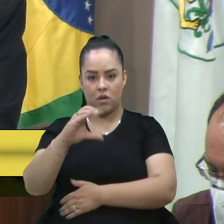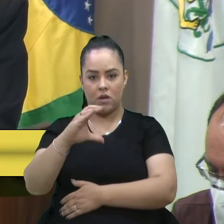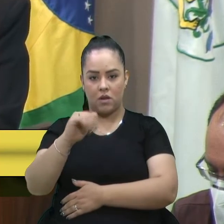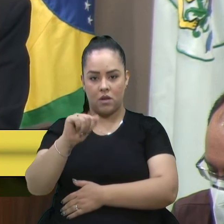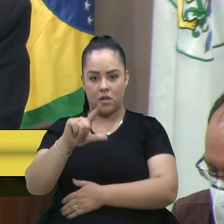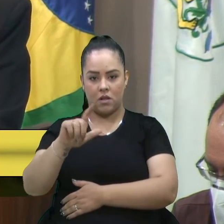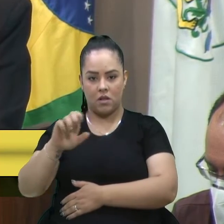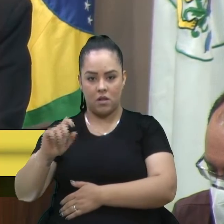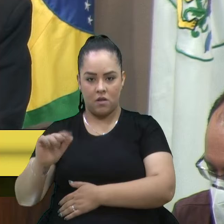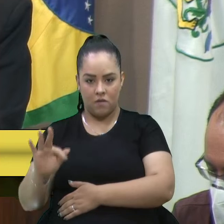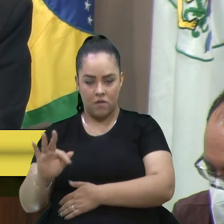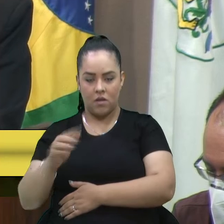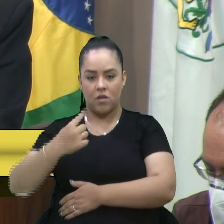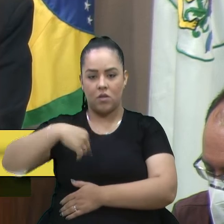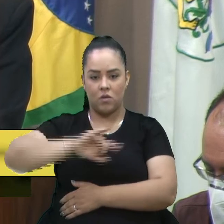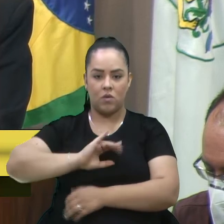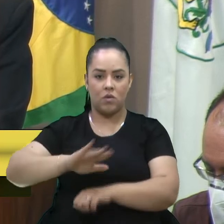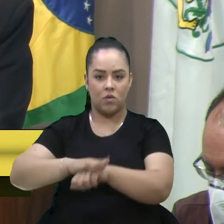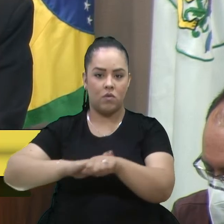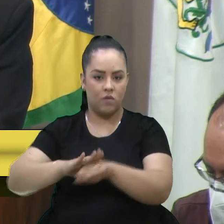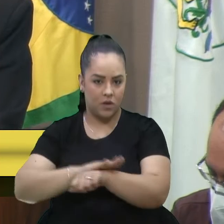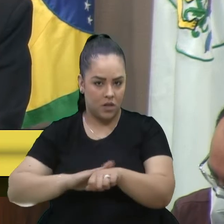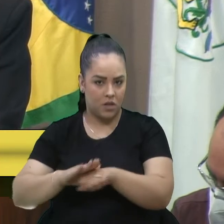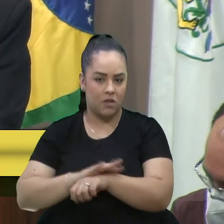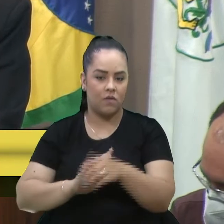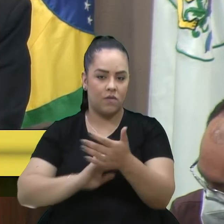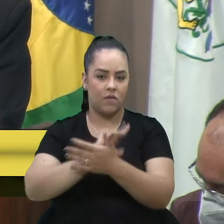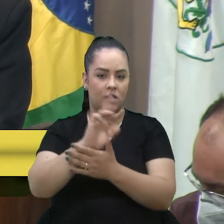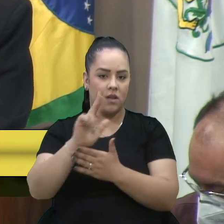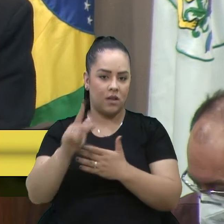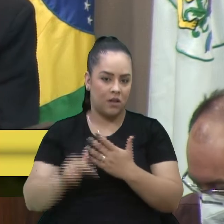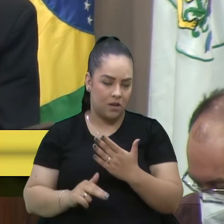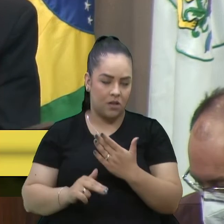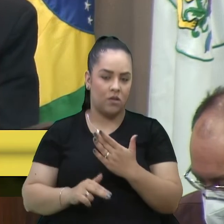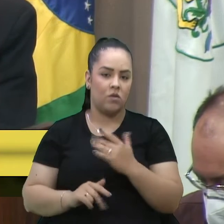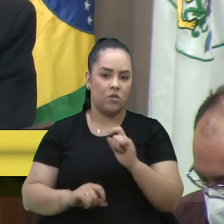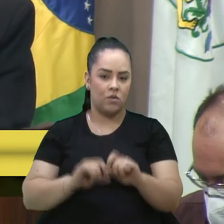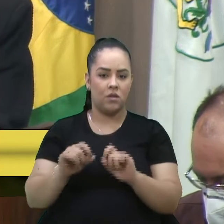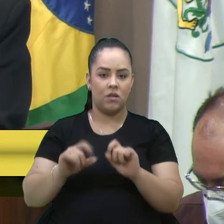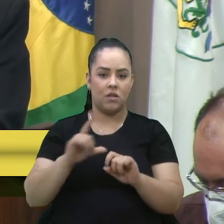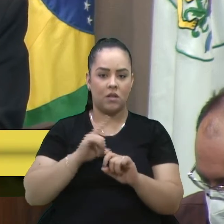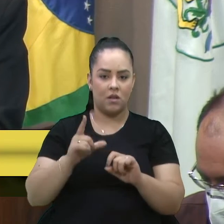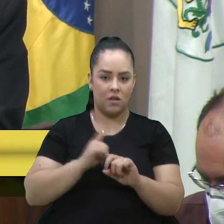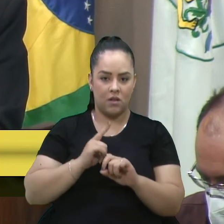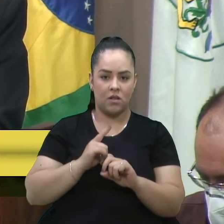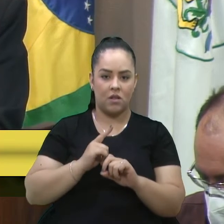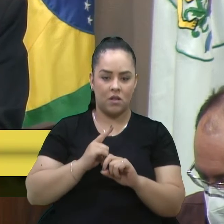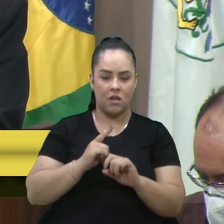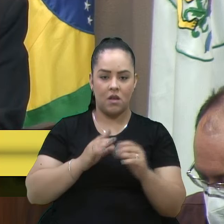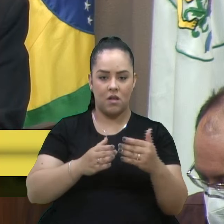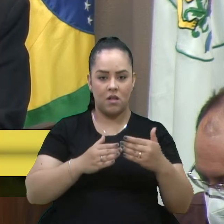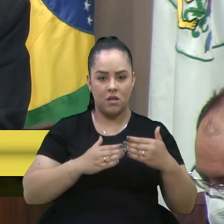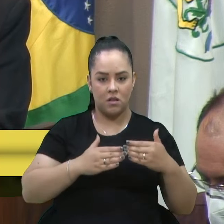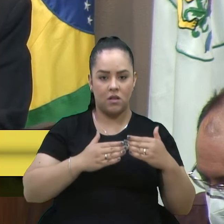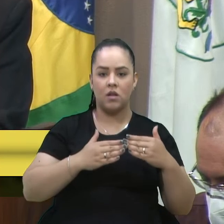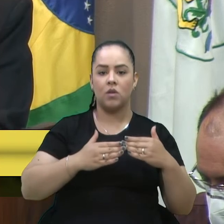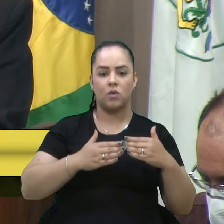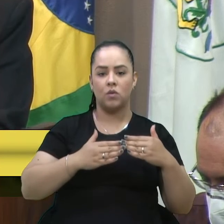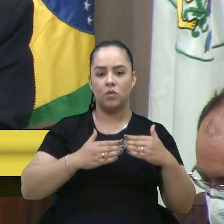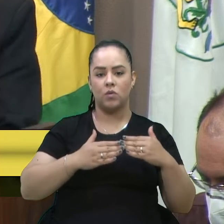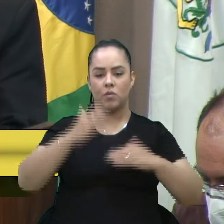diversas vezes sobre a estatualização e posterior concessão do trecho da BR